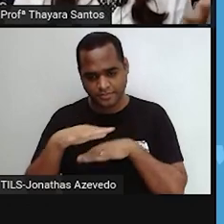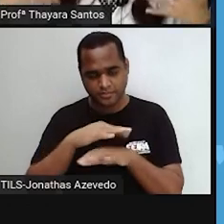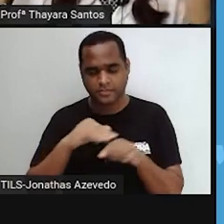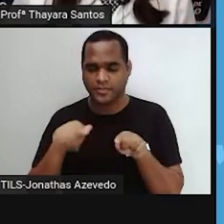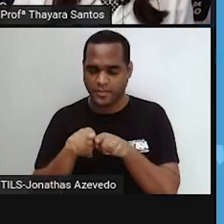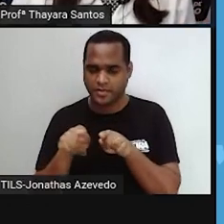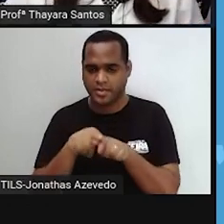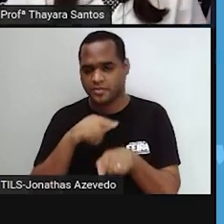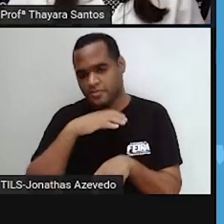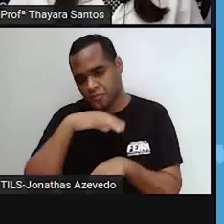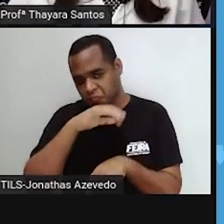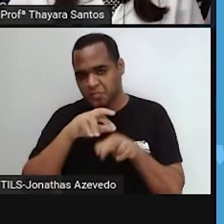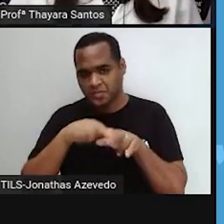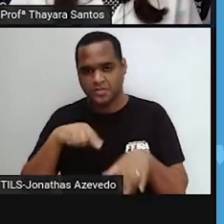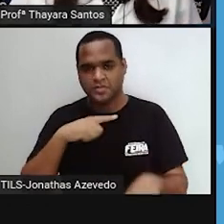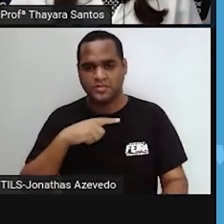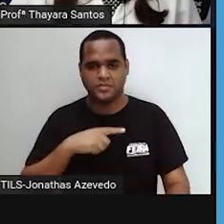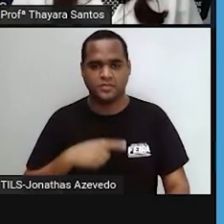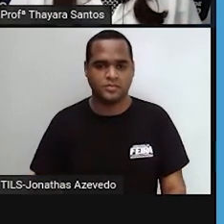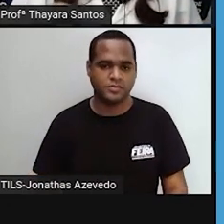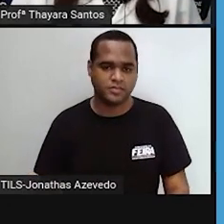animais, que tem células eucarióticas.